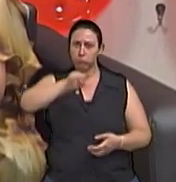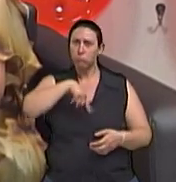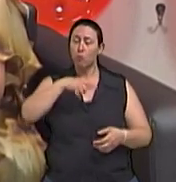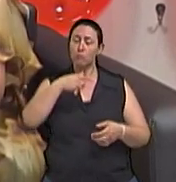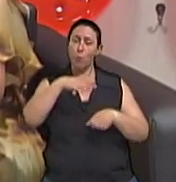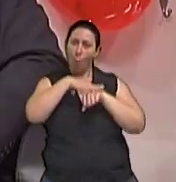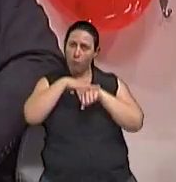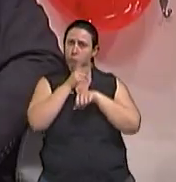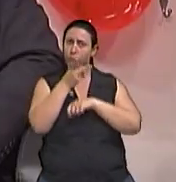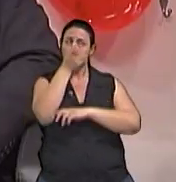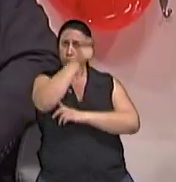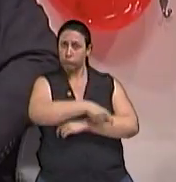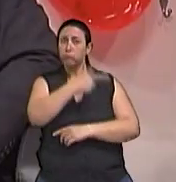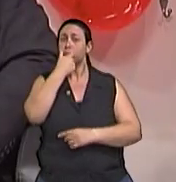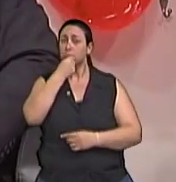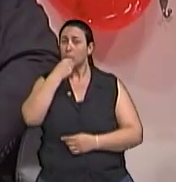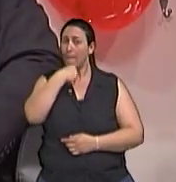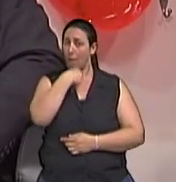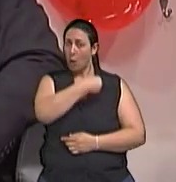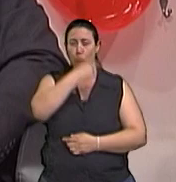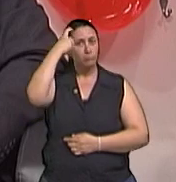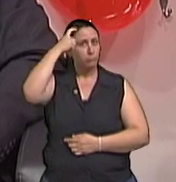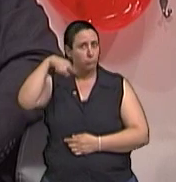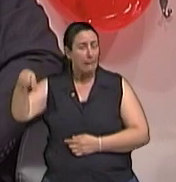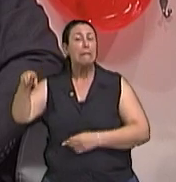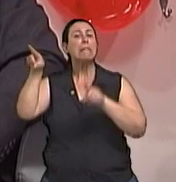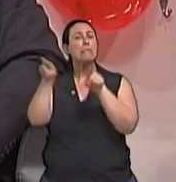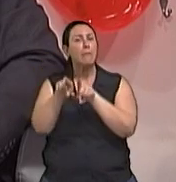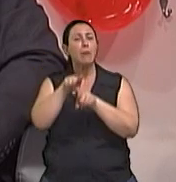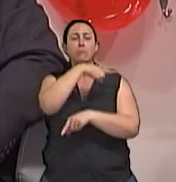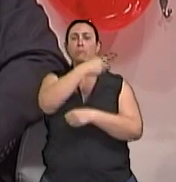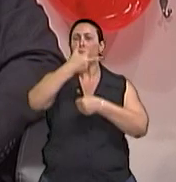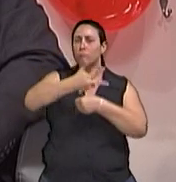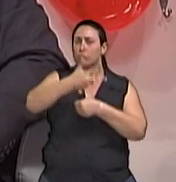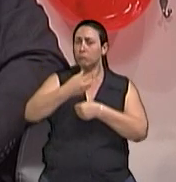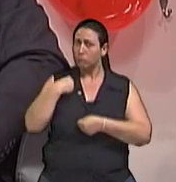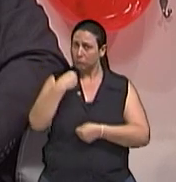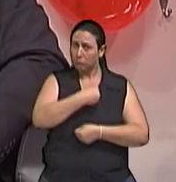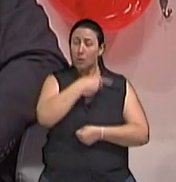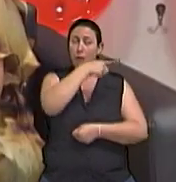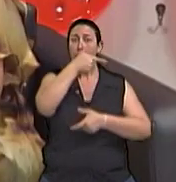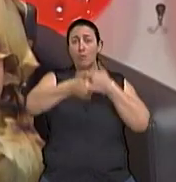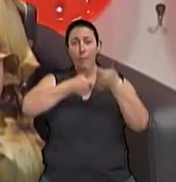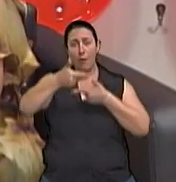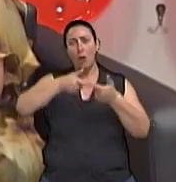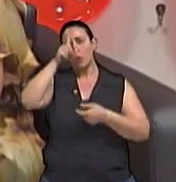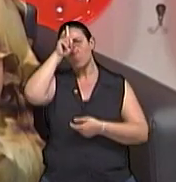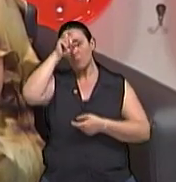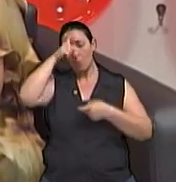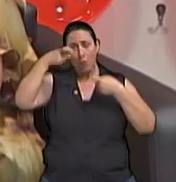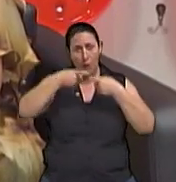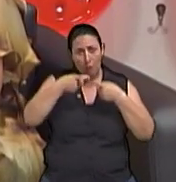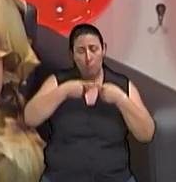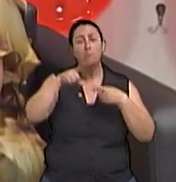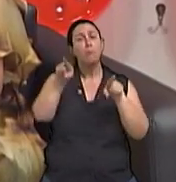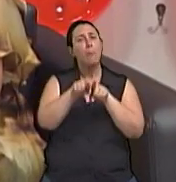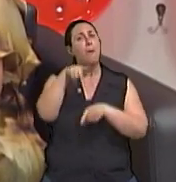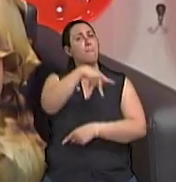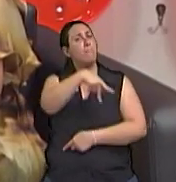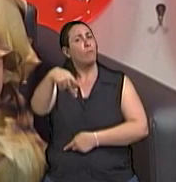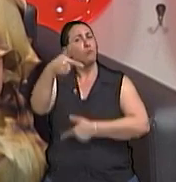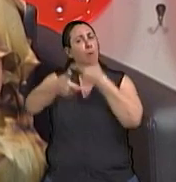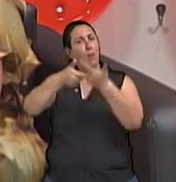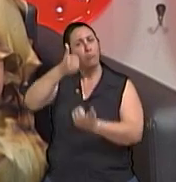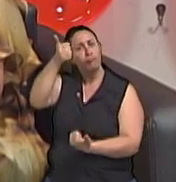médico neurologista e geriatra Matheus Roriz Cruz do Hospital de Clínicas e professor também adjunto da Faculdade de